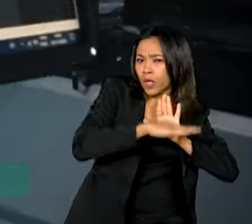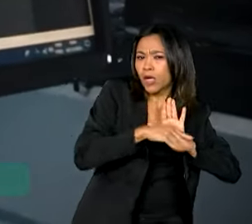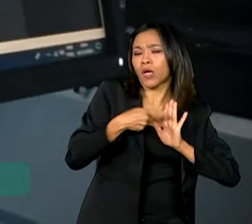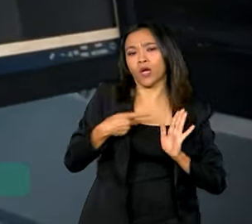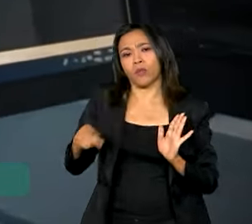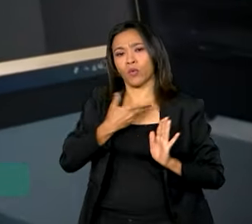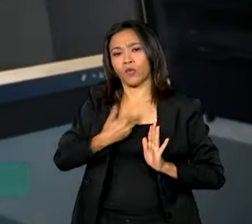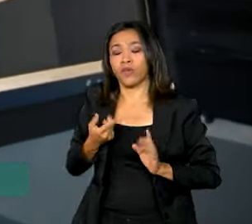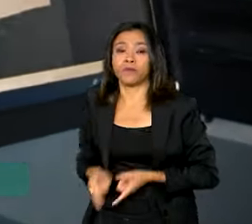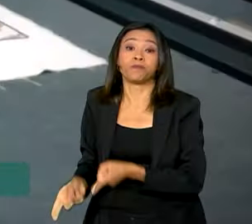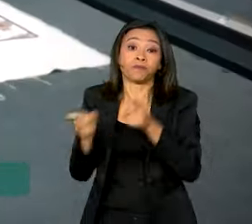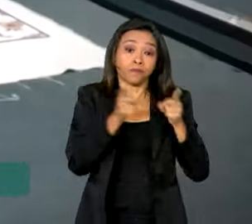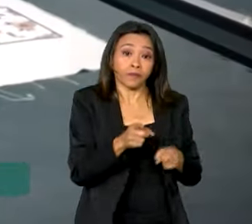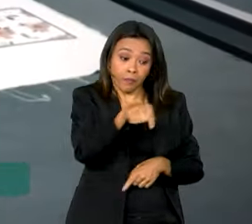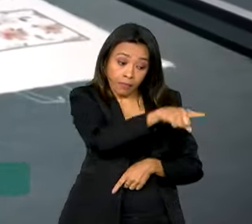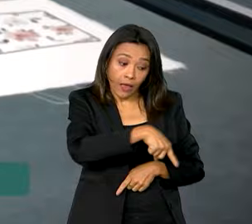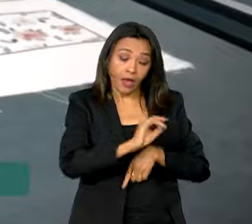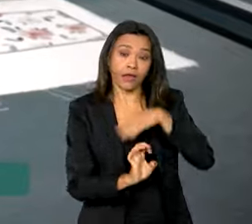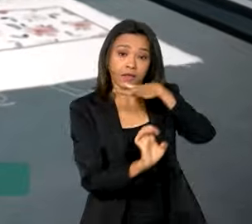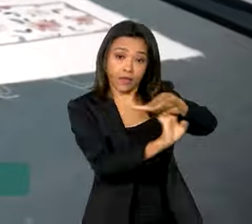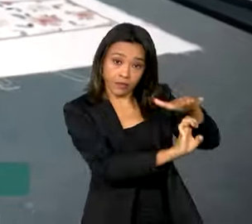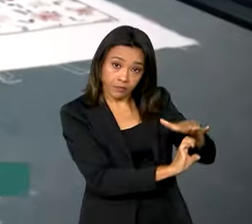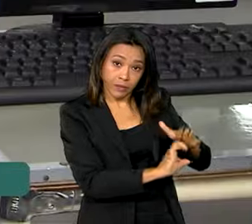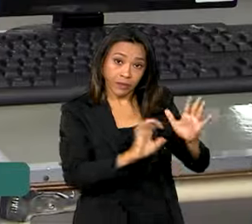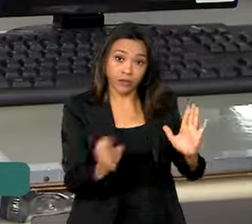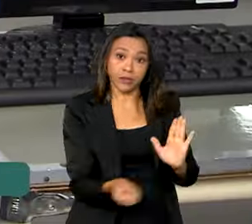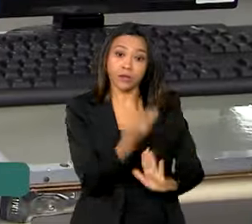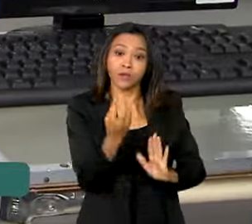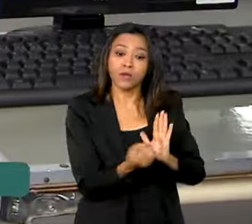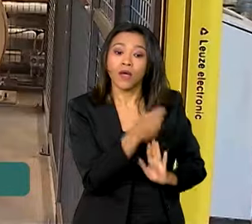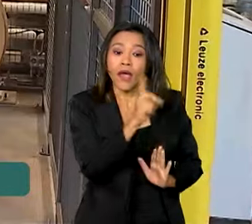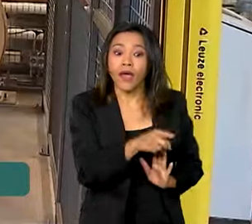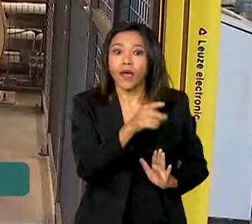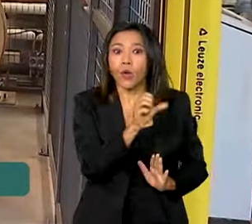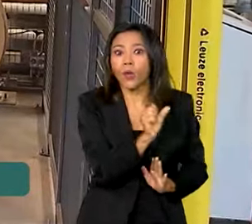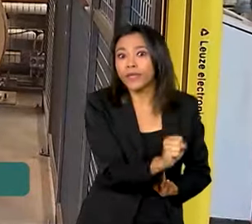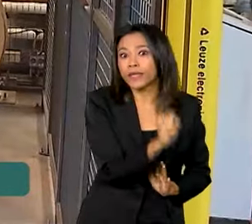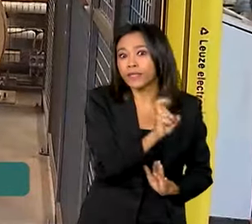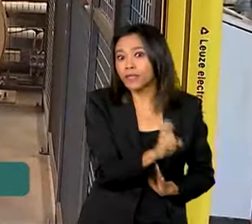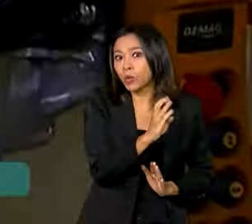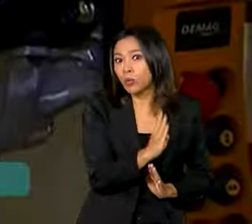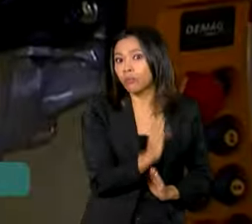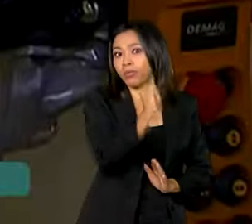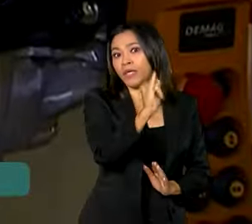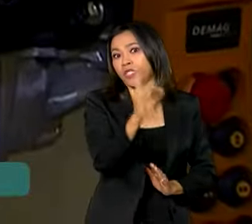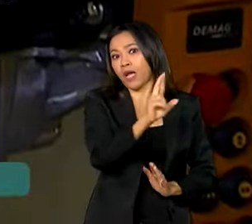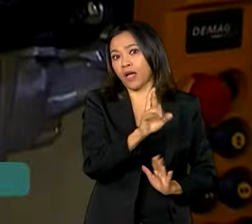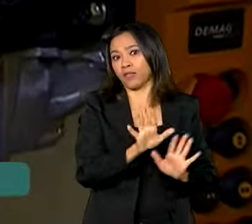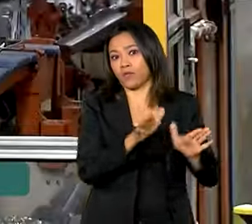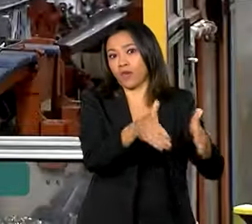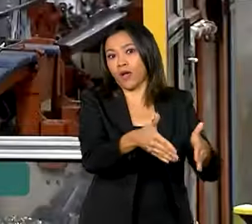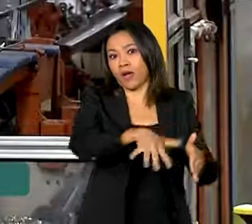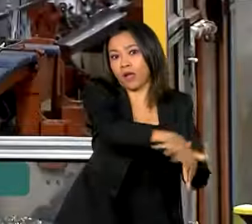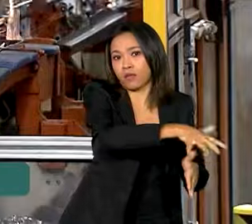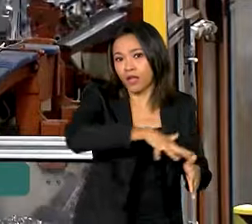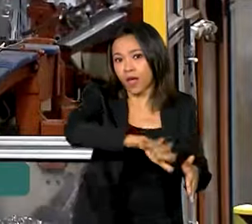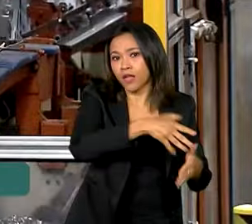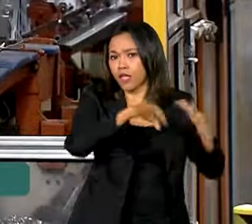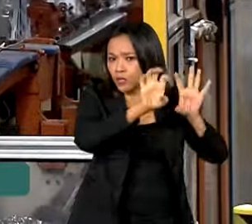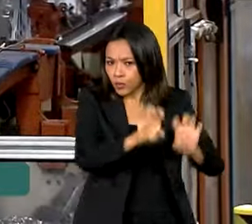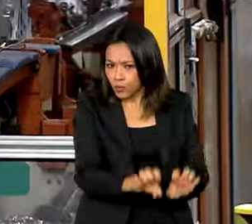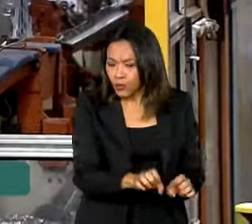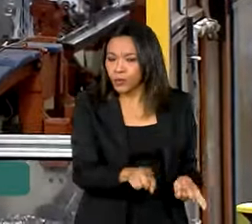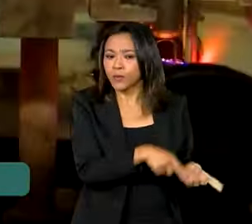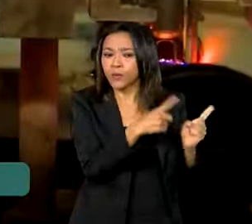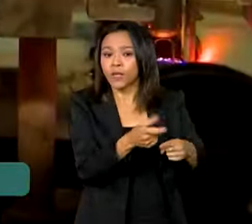Já os investimentos do setor produtivo superam R 85 bilhões e envolvem ações de infraestrutura,